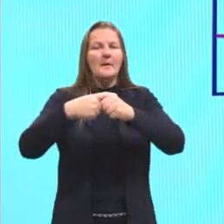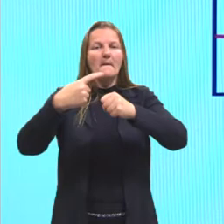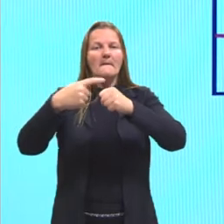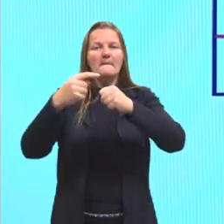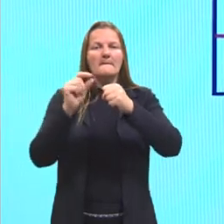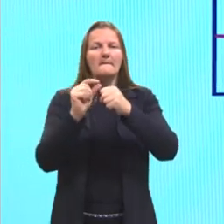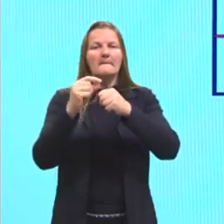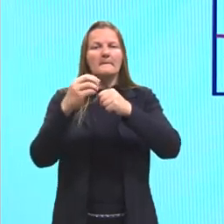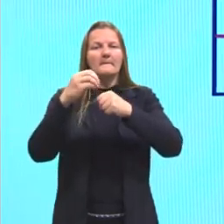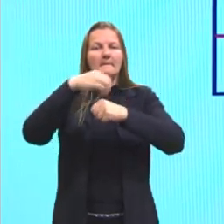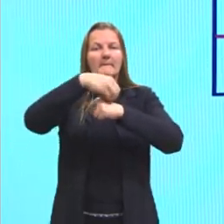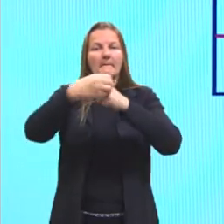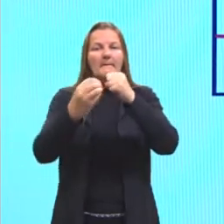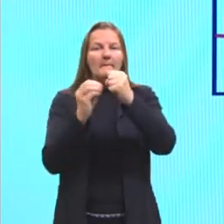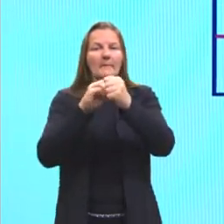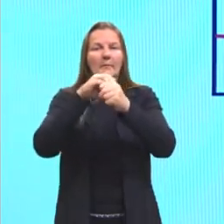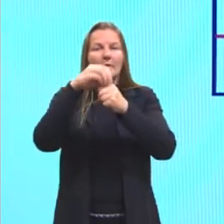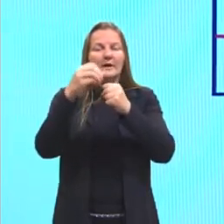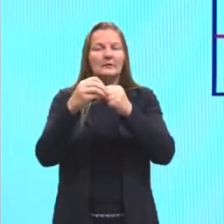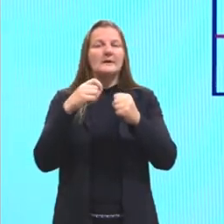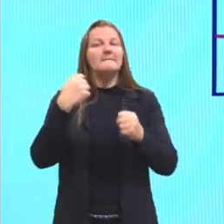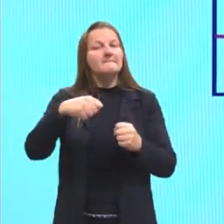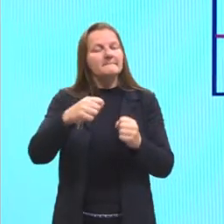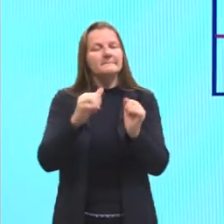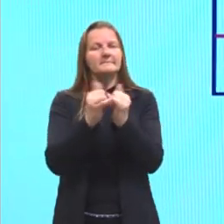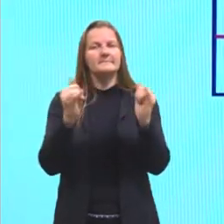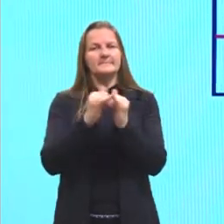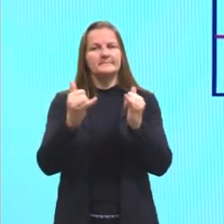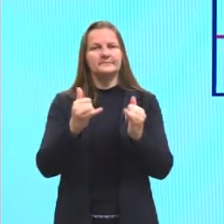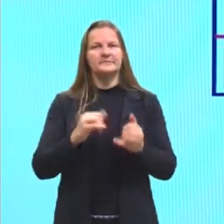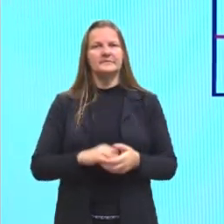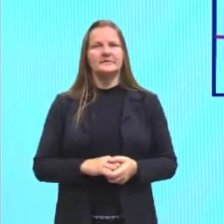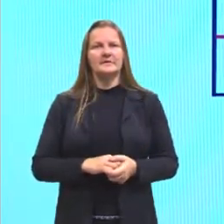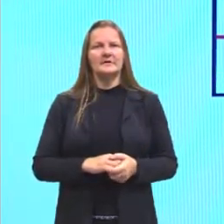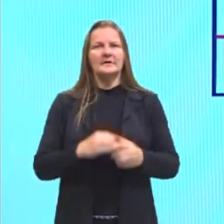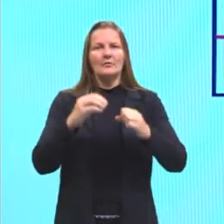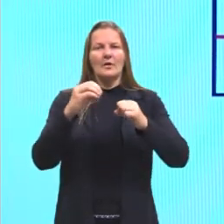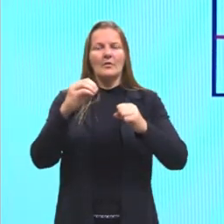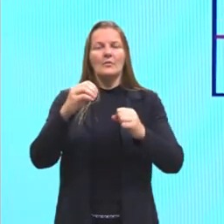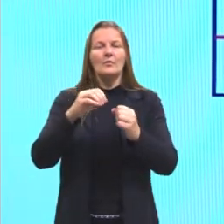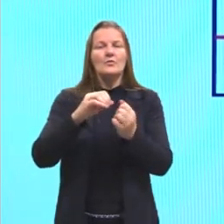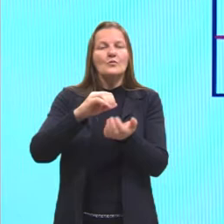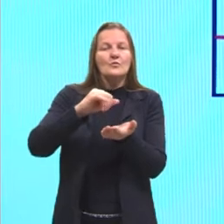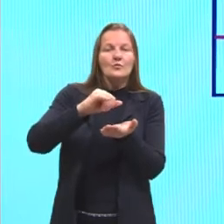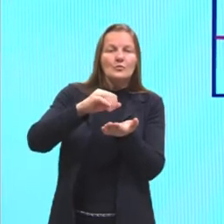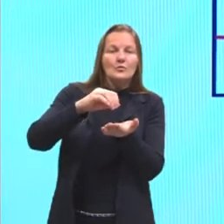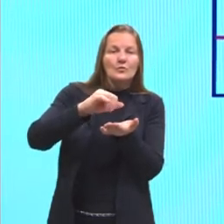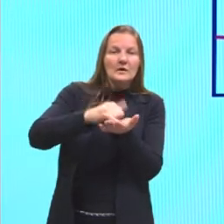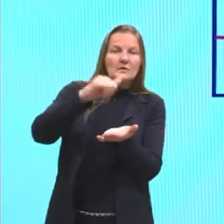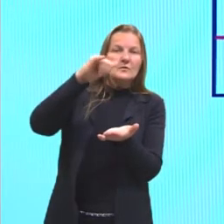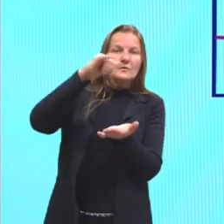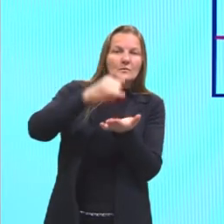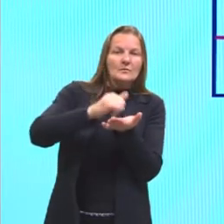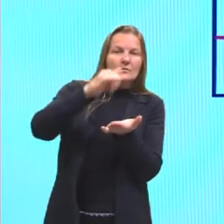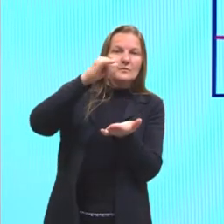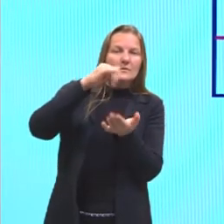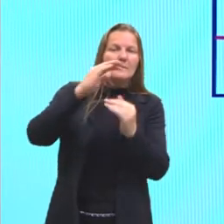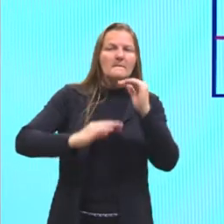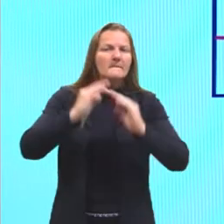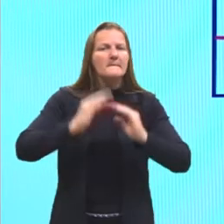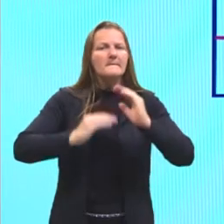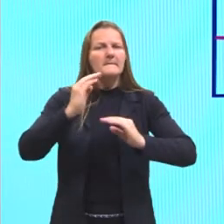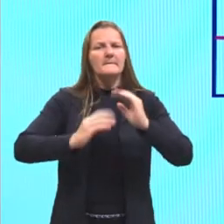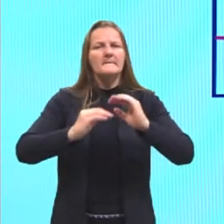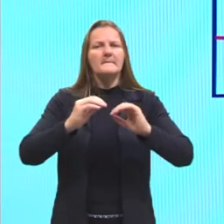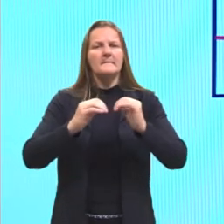devem ter essa energia mínima, tá? Que é um salto energético para que ocorra a formação do complexo